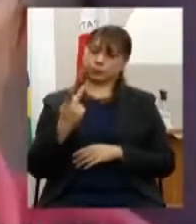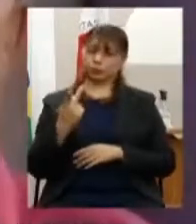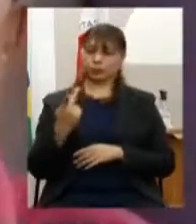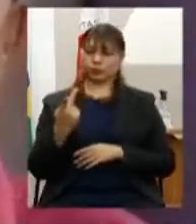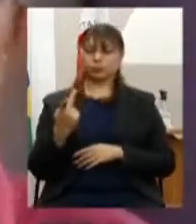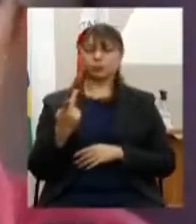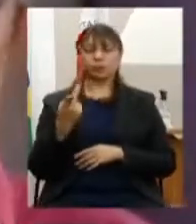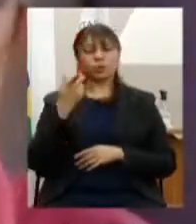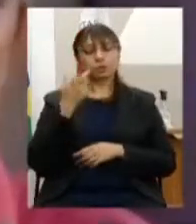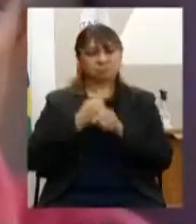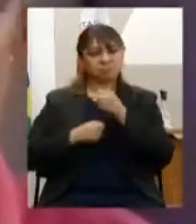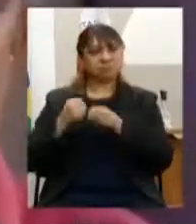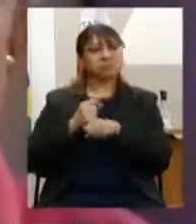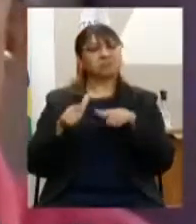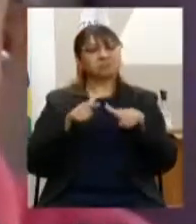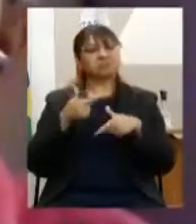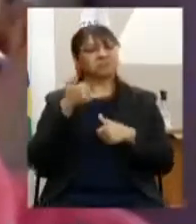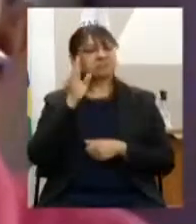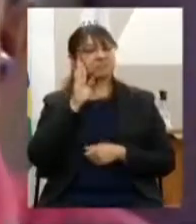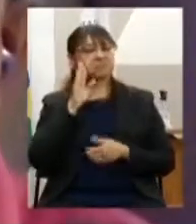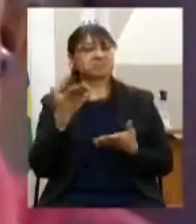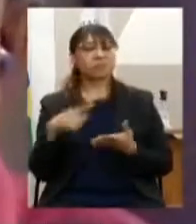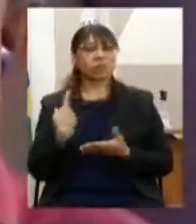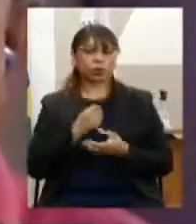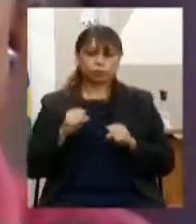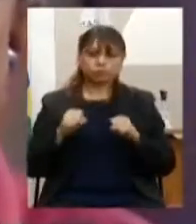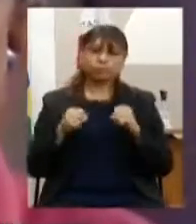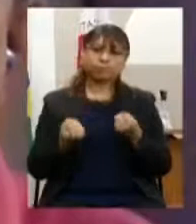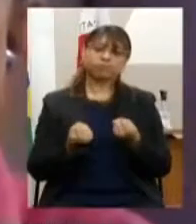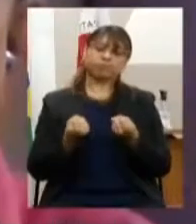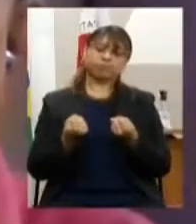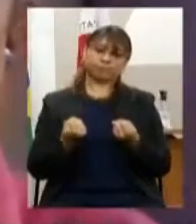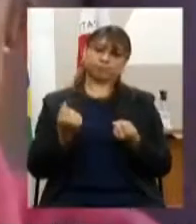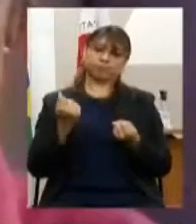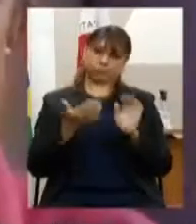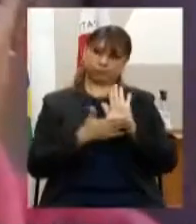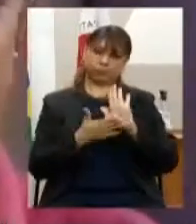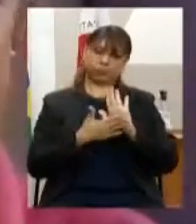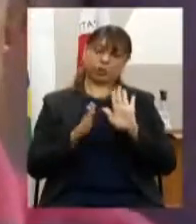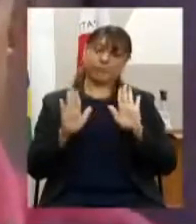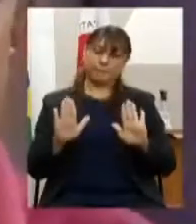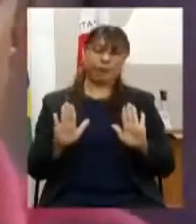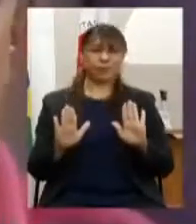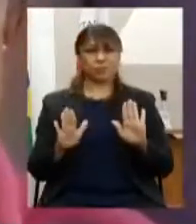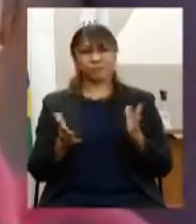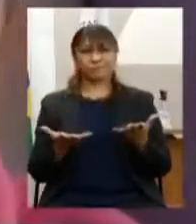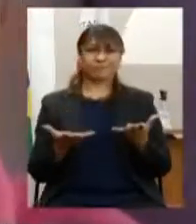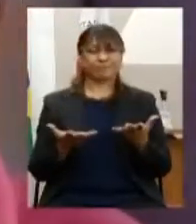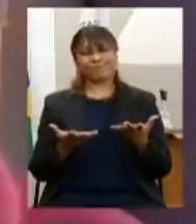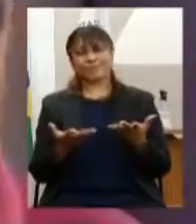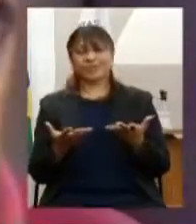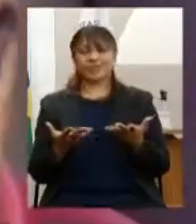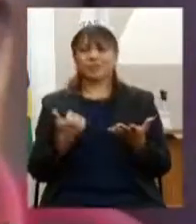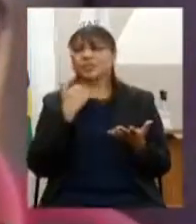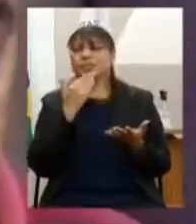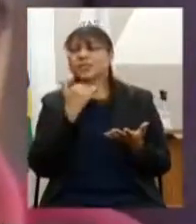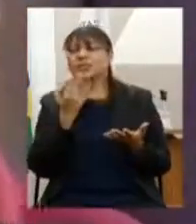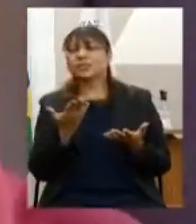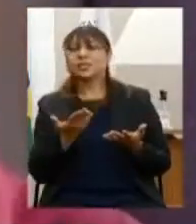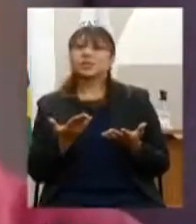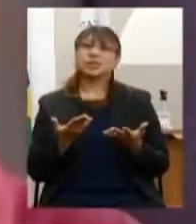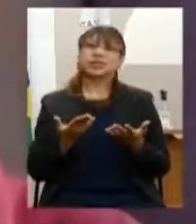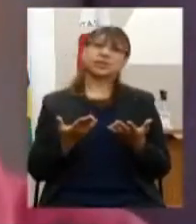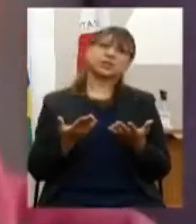trabalho muito bacana. A gente teve como defender as nossas propostas. Mas não adianta eu ficar divagando,